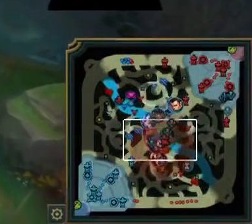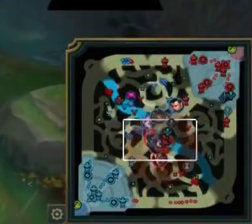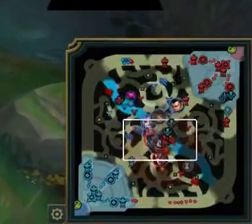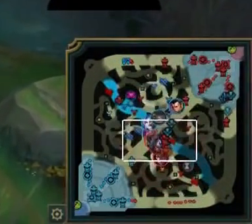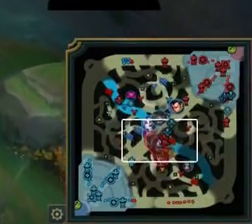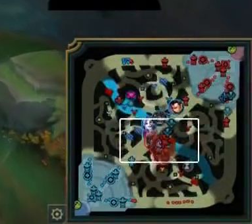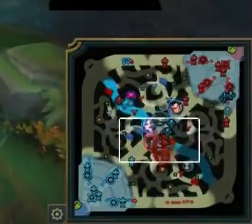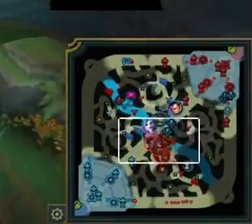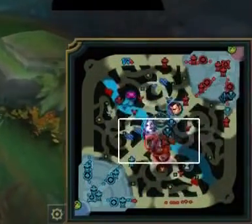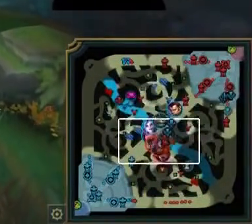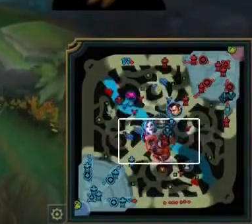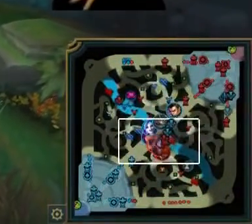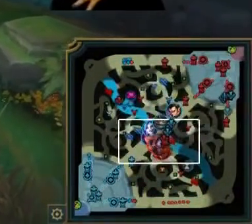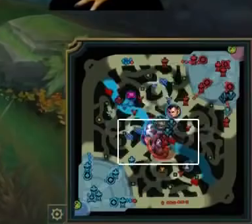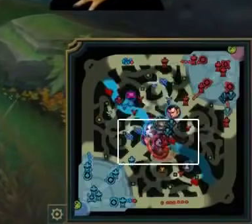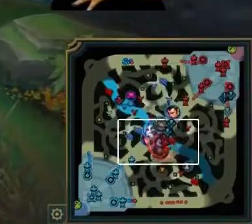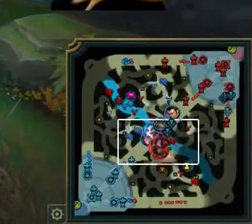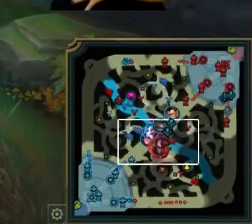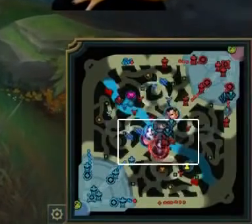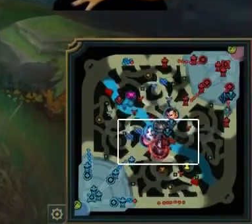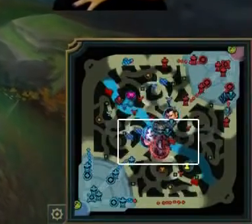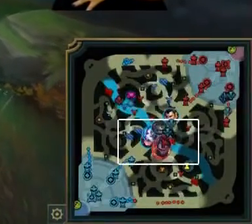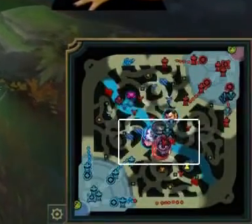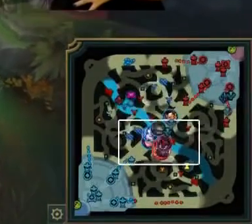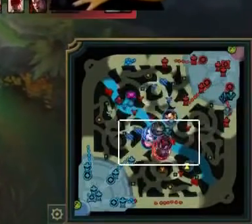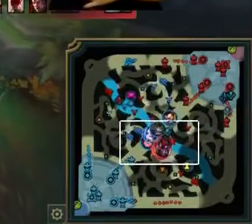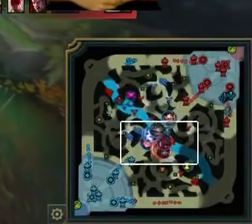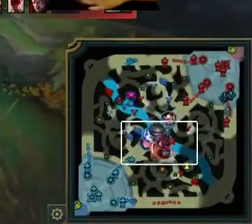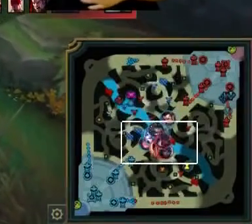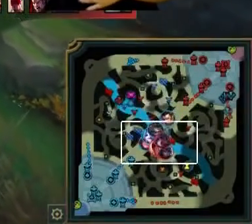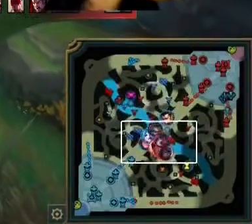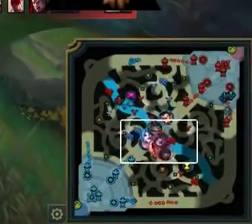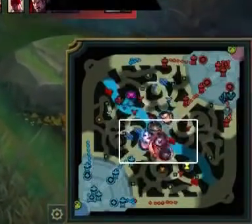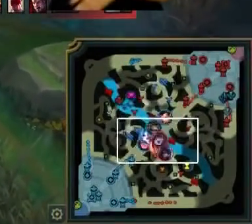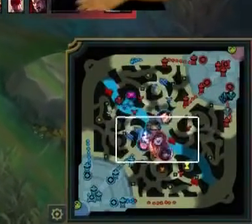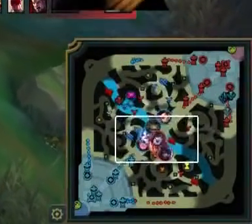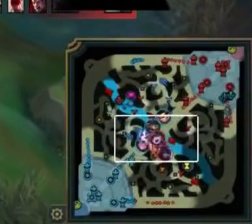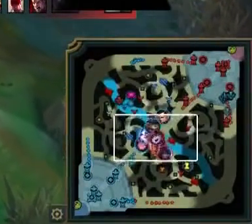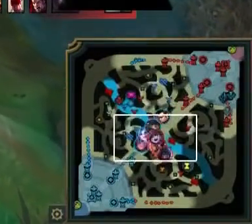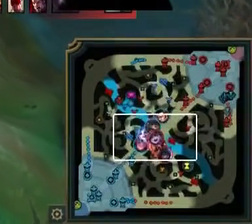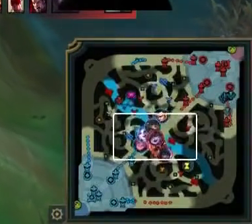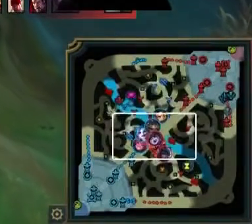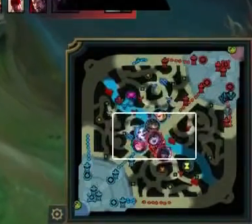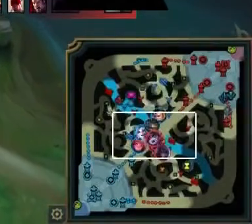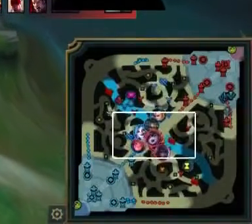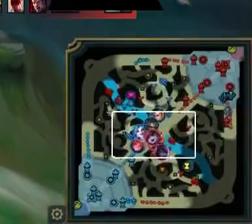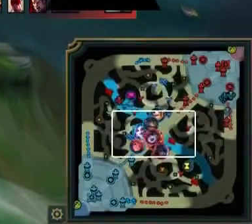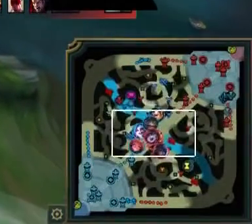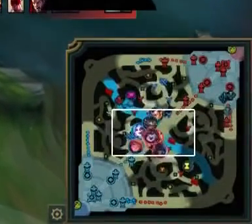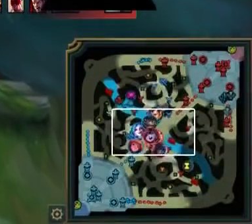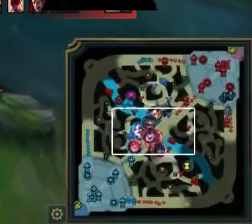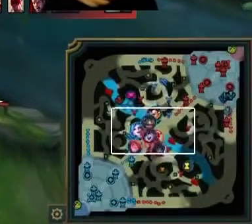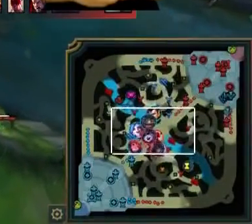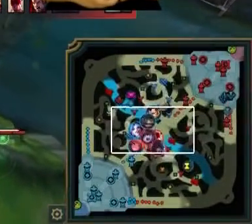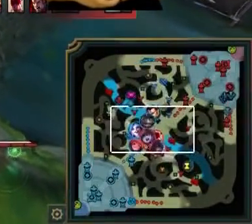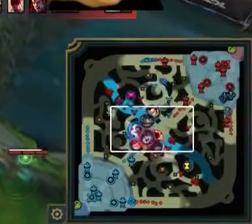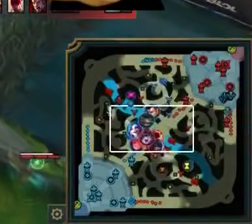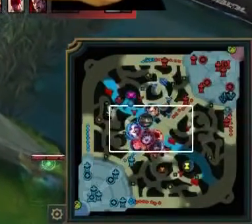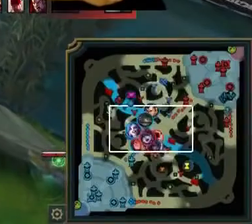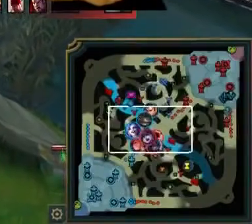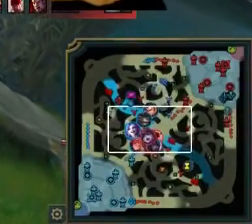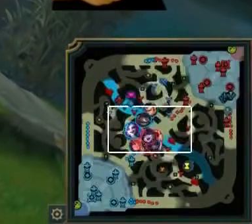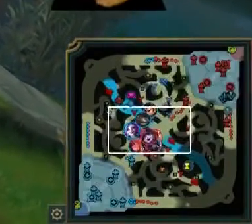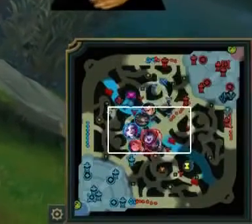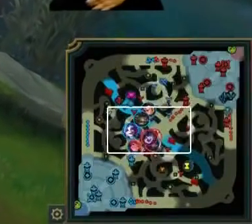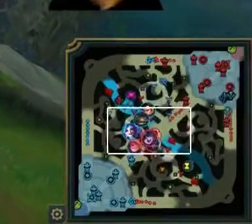ele foi lá em casa, eu tava em live e tal, começou a conversar disso, vou falar o que ele falou lá. Ele falou que ele reconhece que ele tá